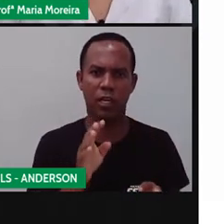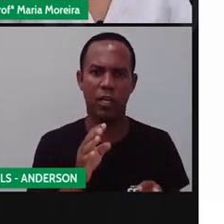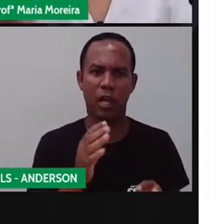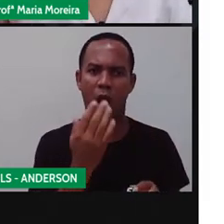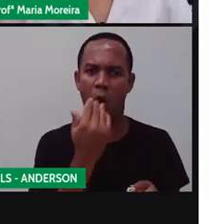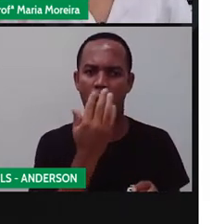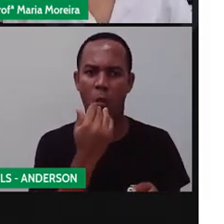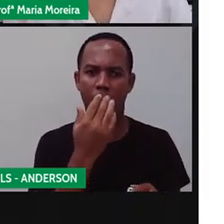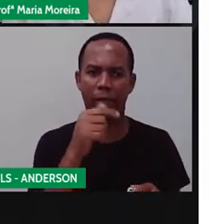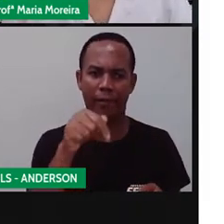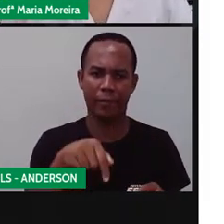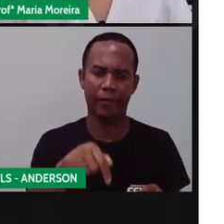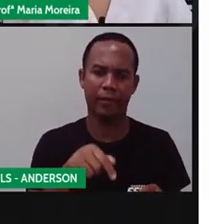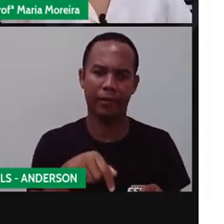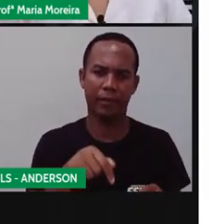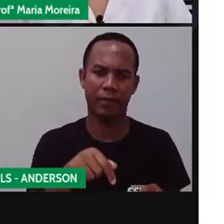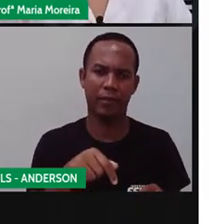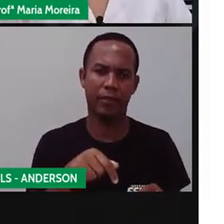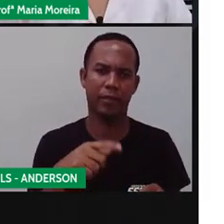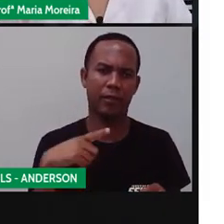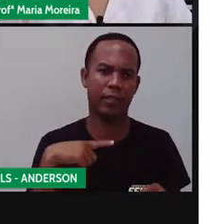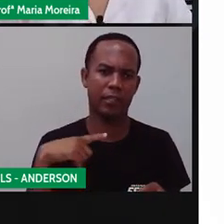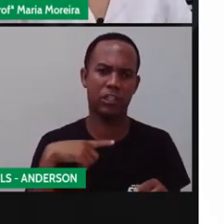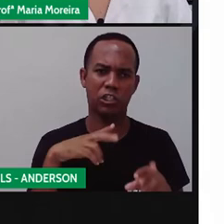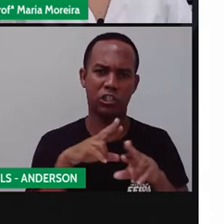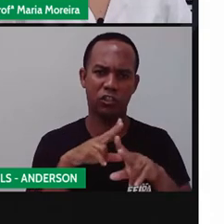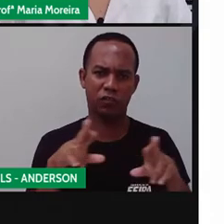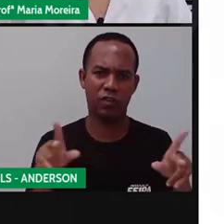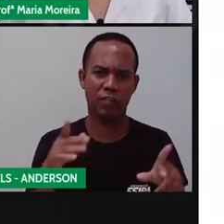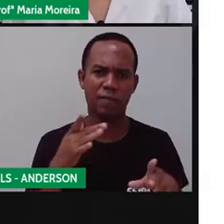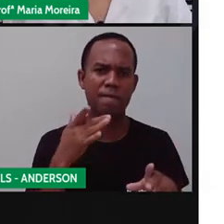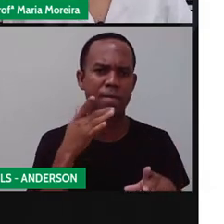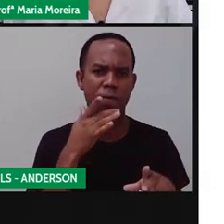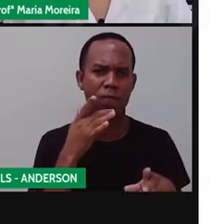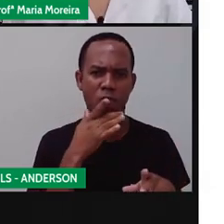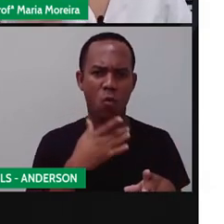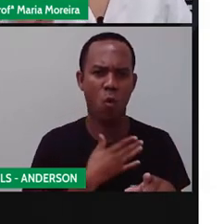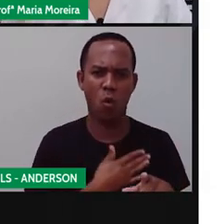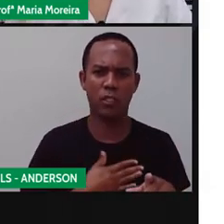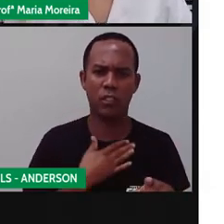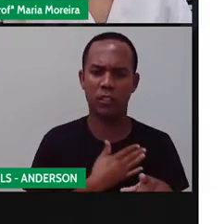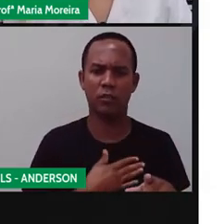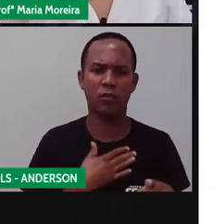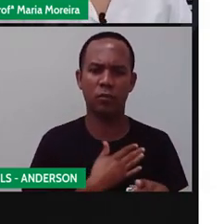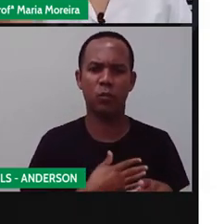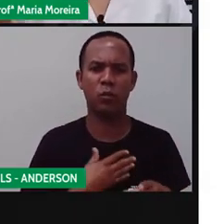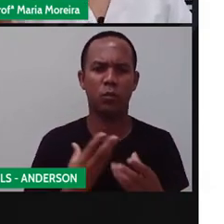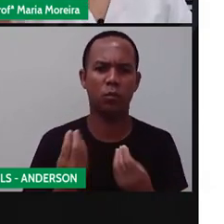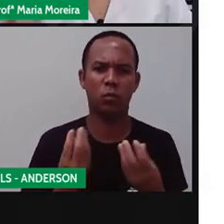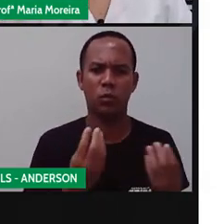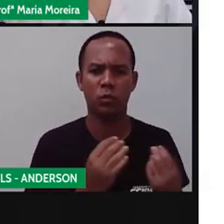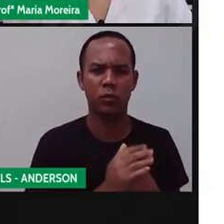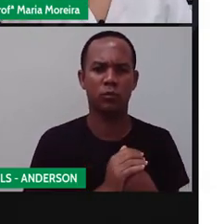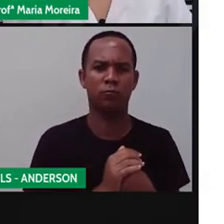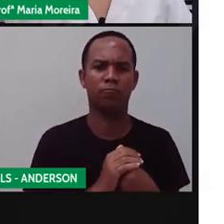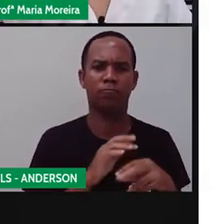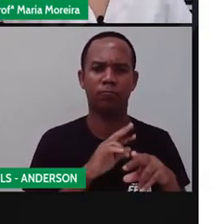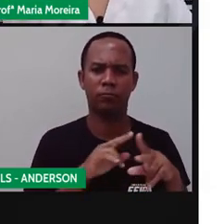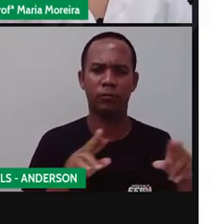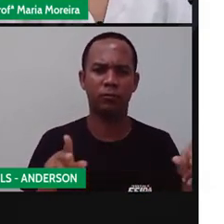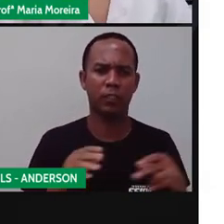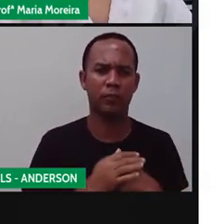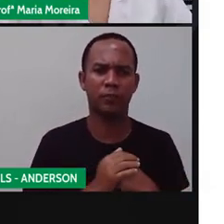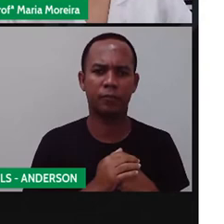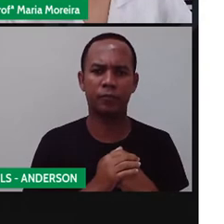ela é riquíssima nesses temperos que gostamos muito, né? Do coentro, da pimenta,